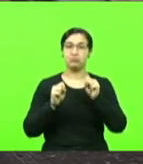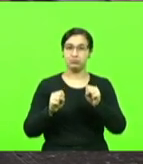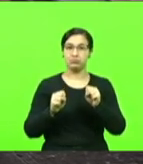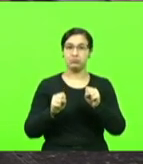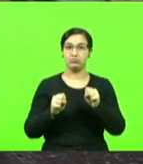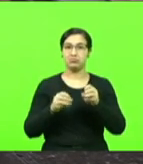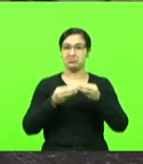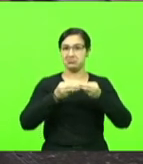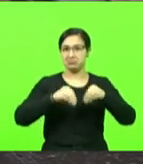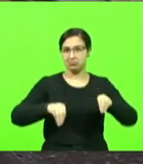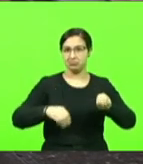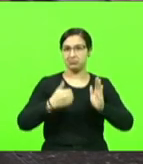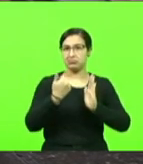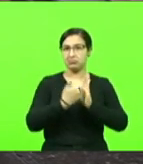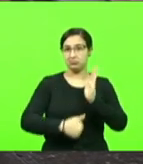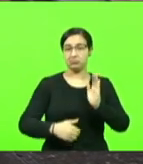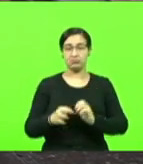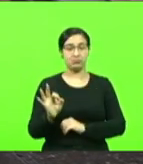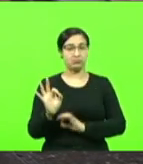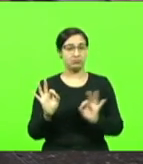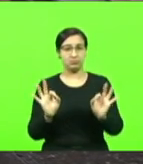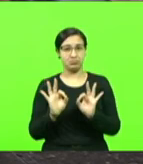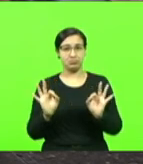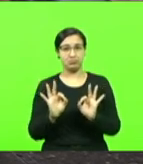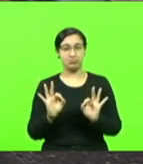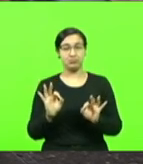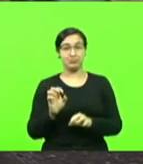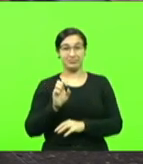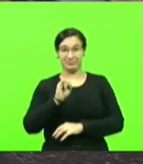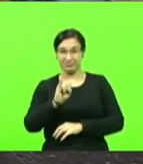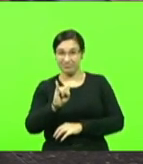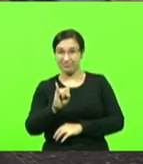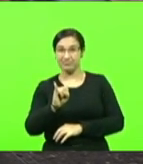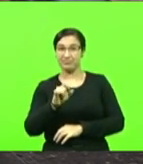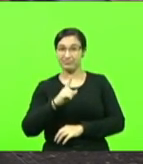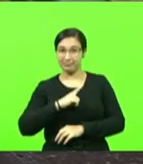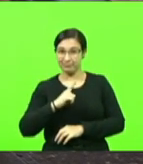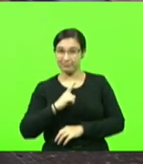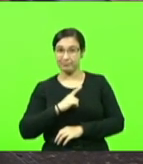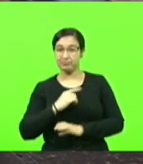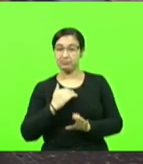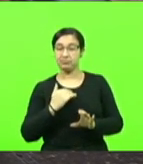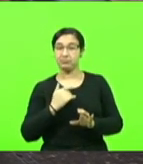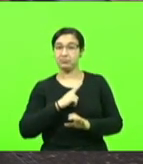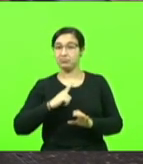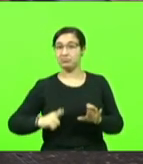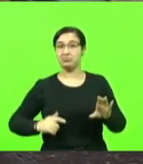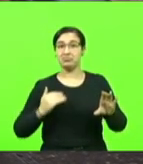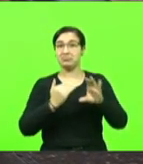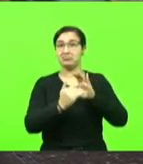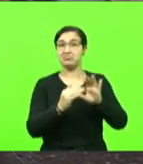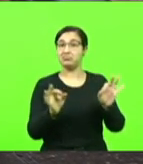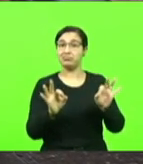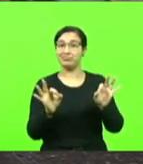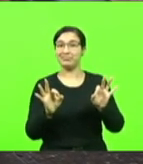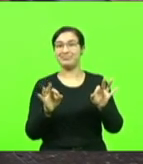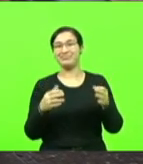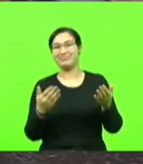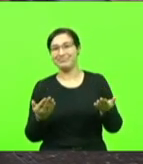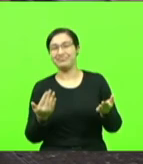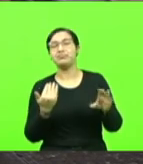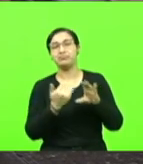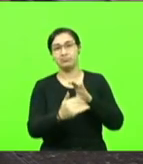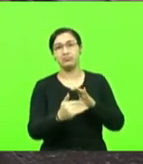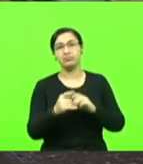isonomia, coisa alguma, porque fosse assim o governo nem poderia ter mandado a proposta que mandou. E, principalmente, é